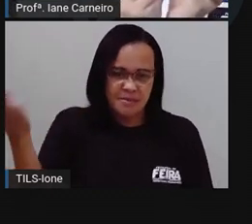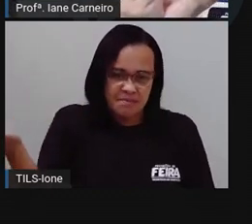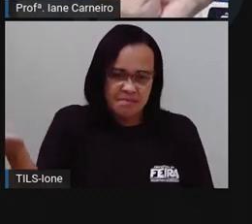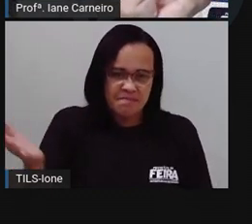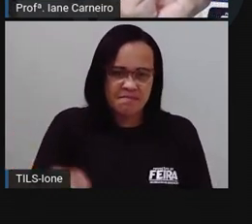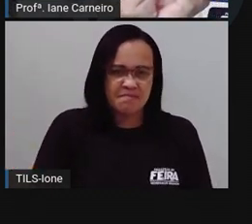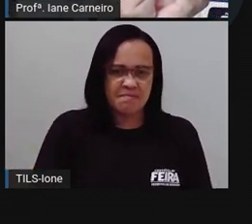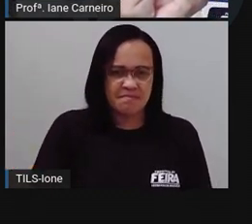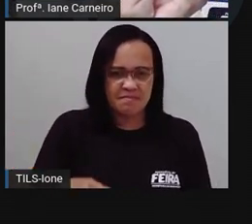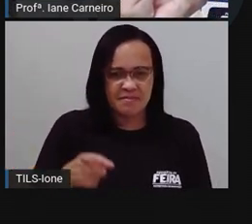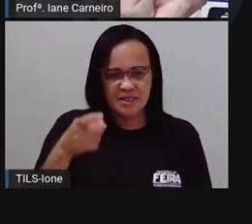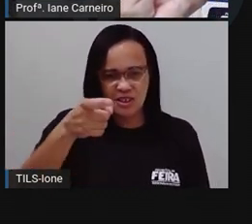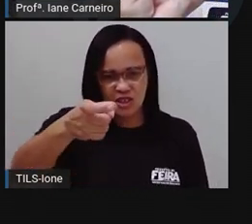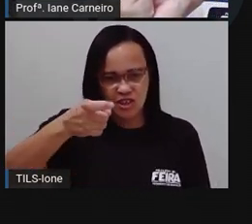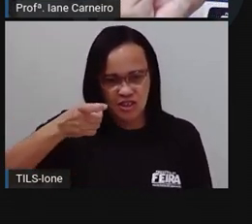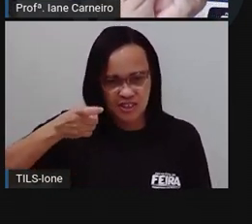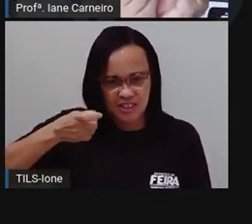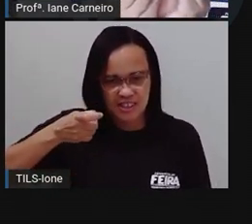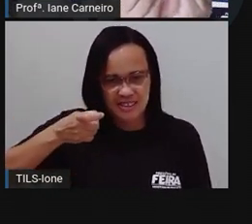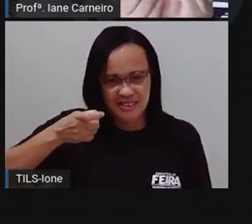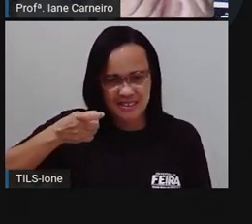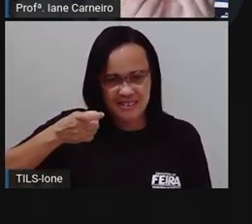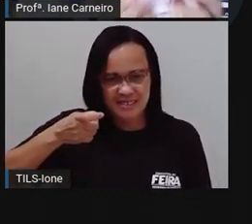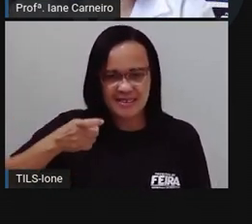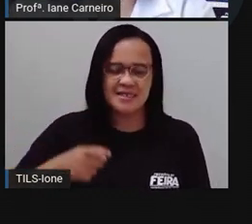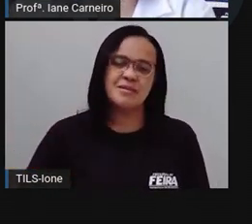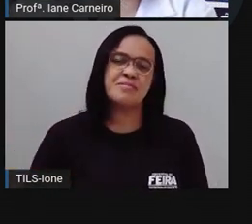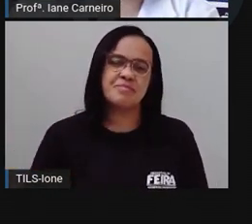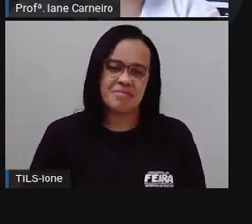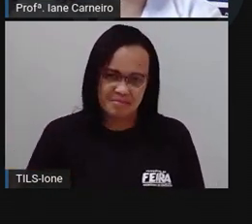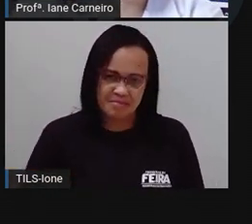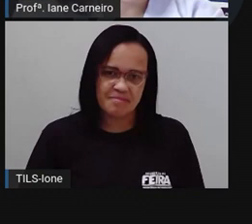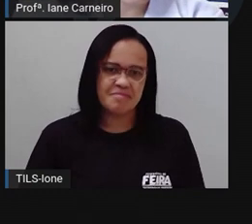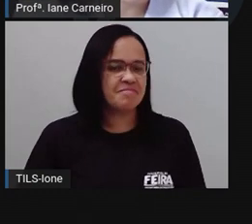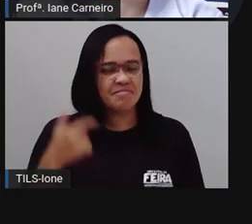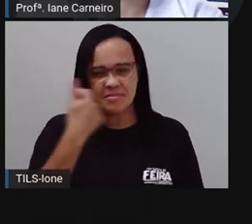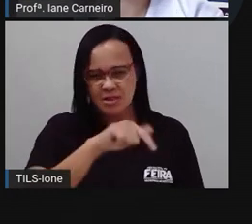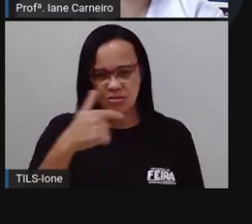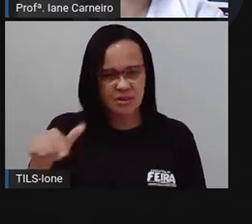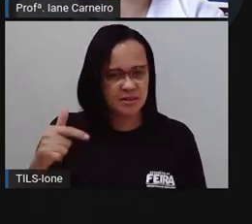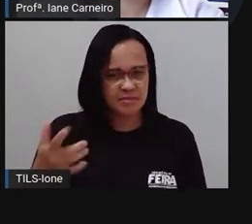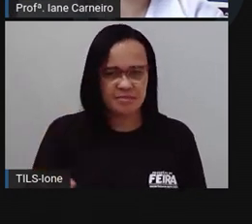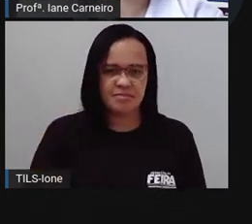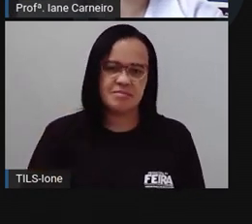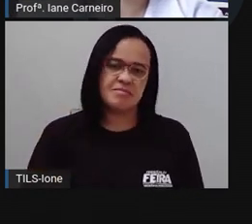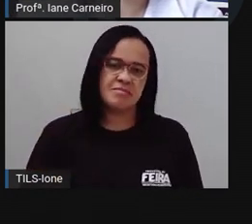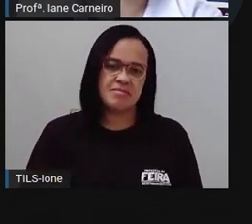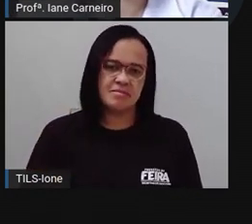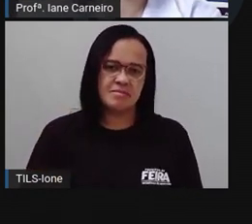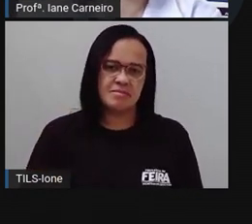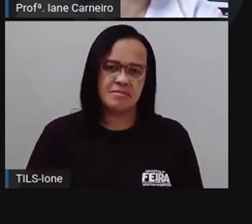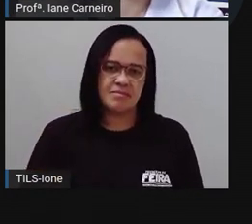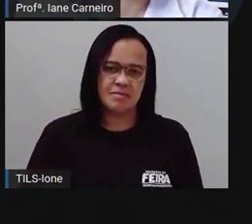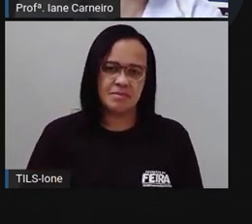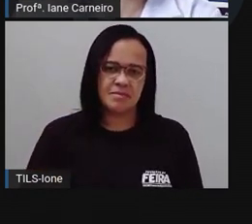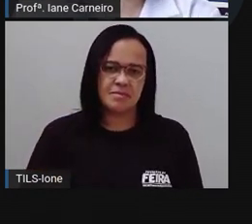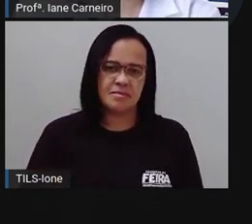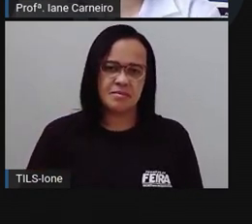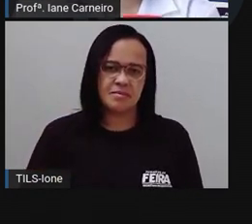E essa aqui? A letra X. Não tem a letra X. Deixa eu ver aqui outra.